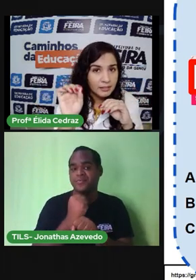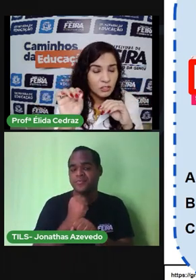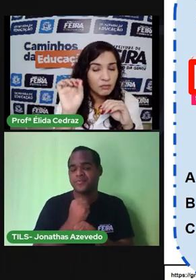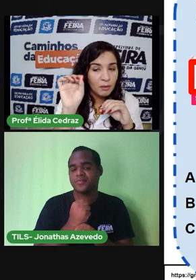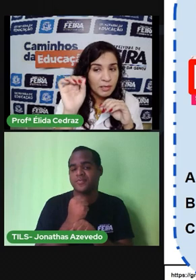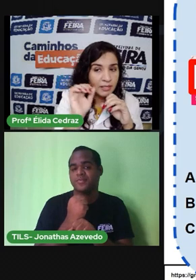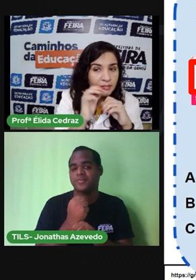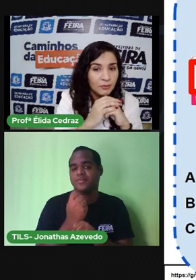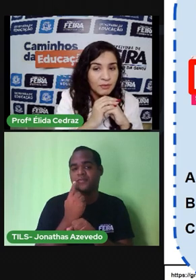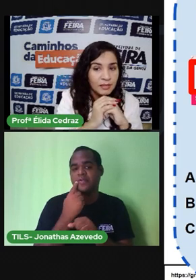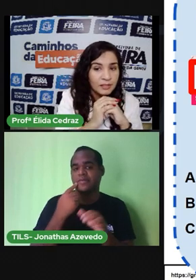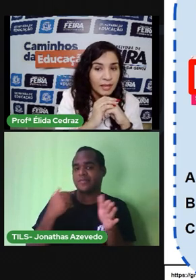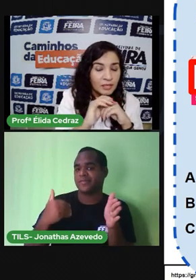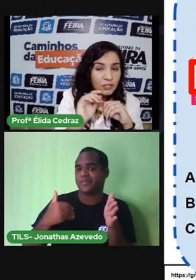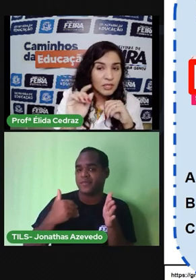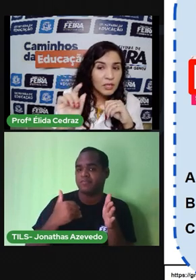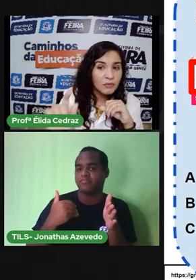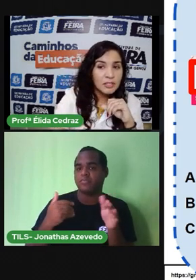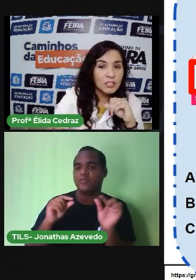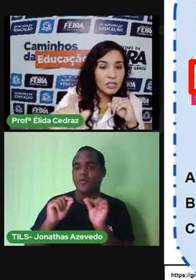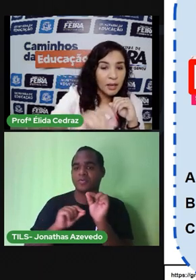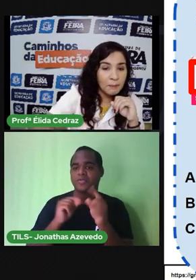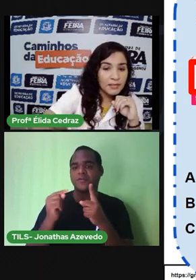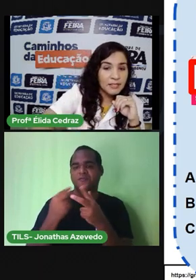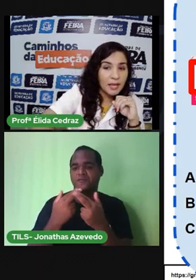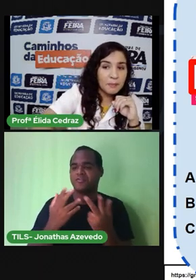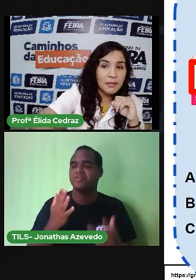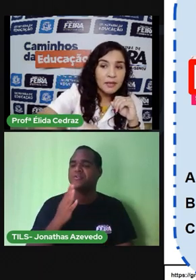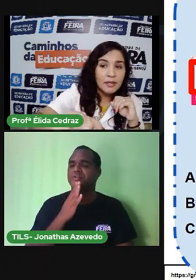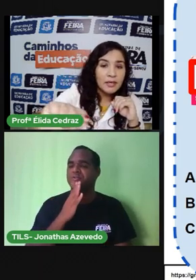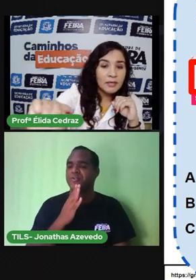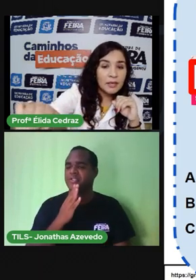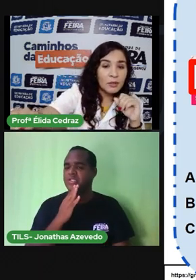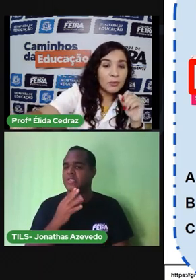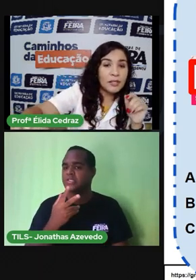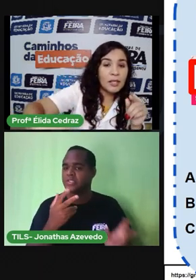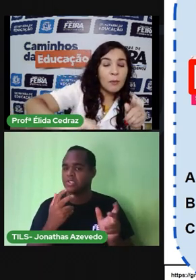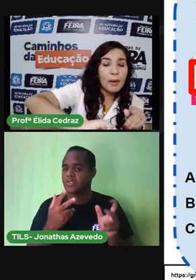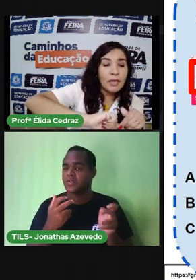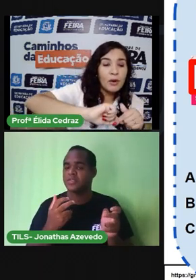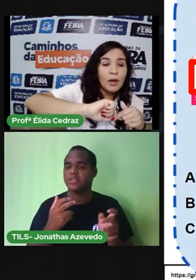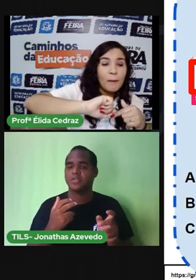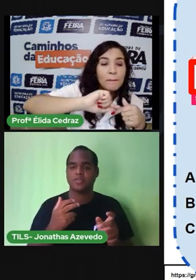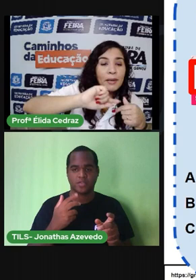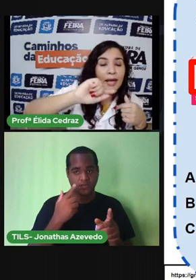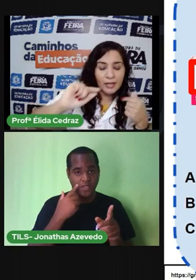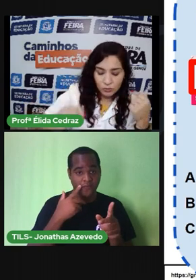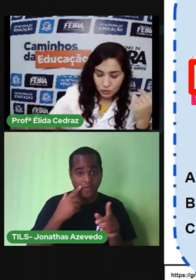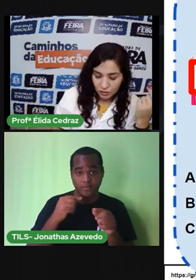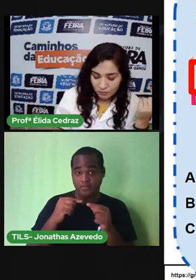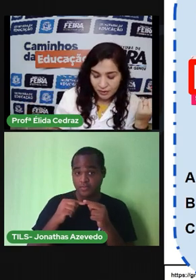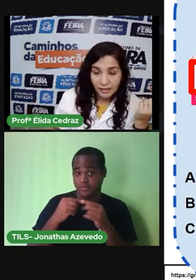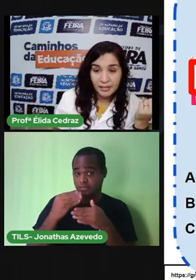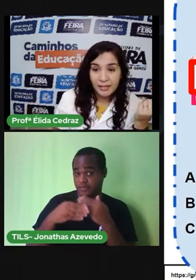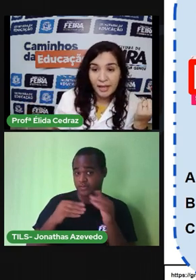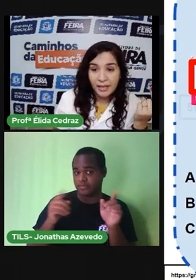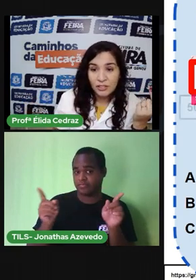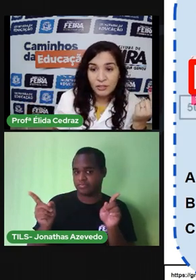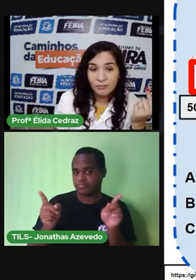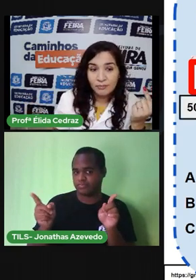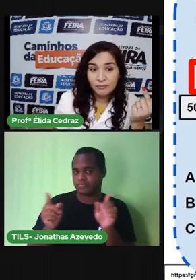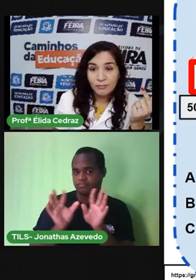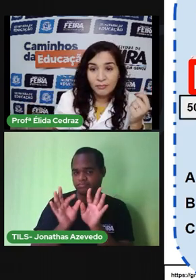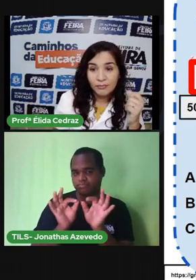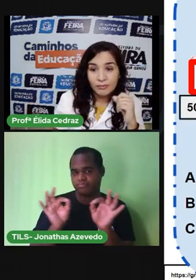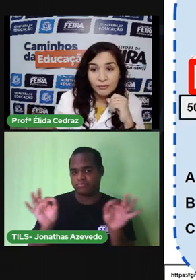datas de fabricação e validade você já percebe que o que tem o maior prazo de validade